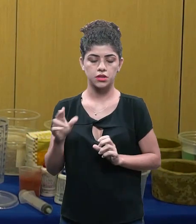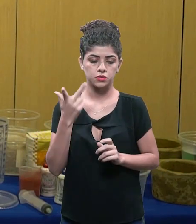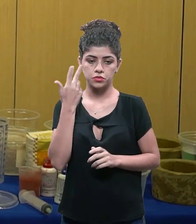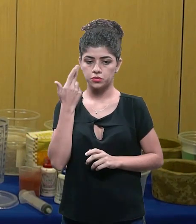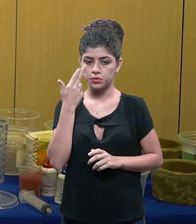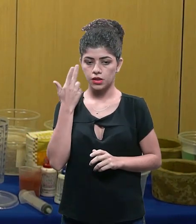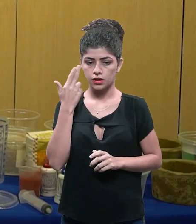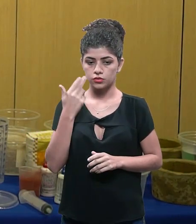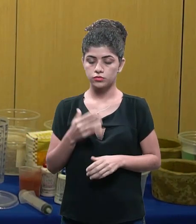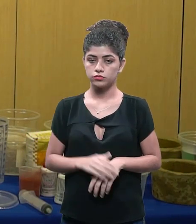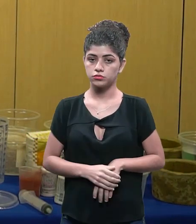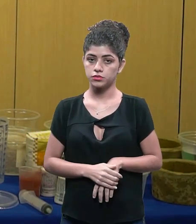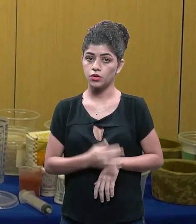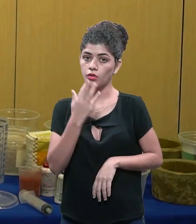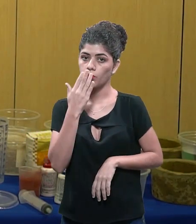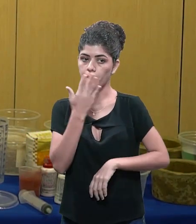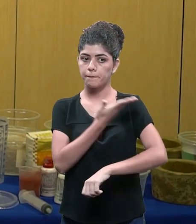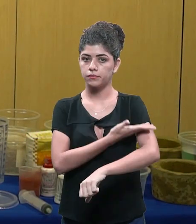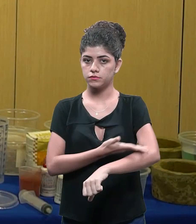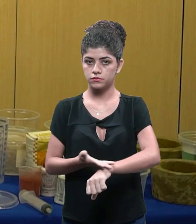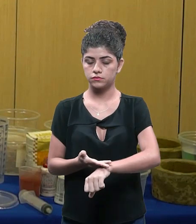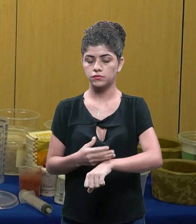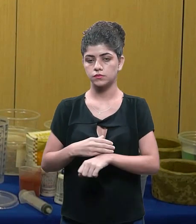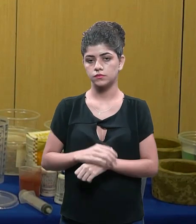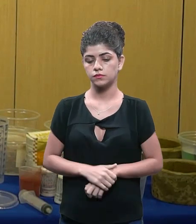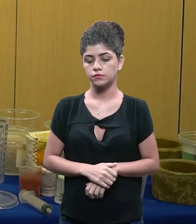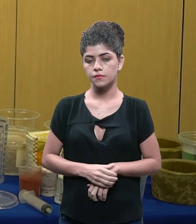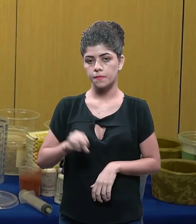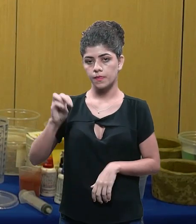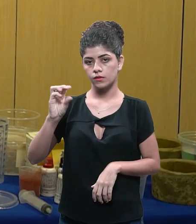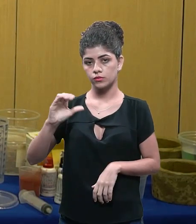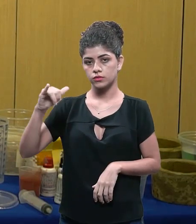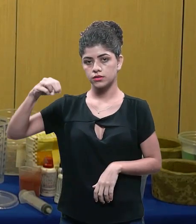usar coloco o cimento branco nesse caso aqui que gente está usando